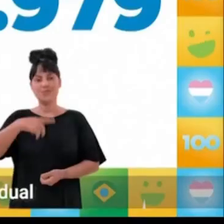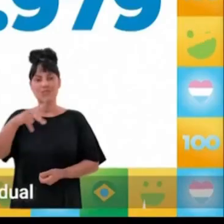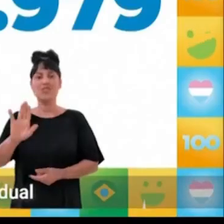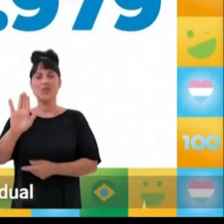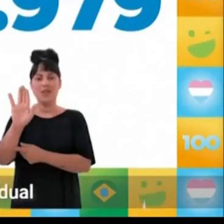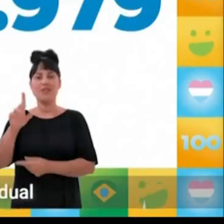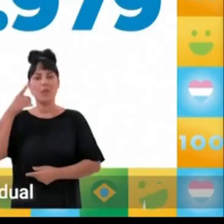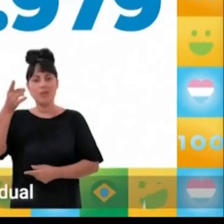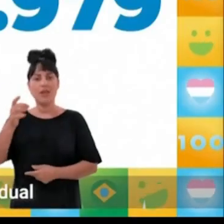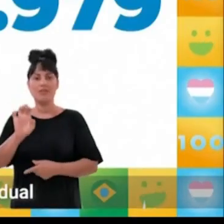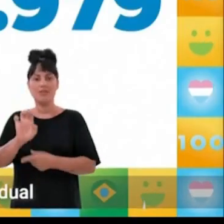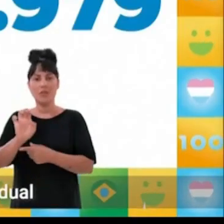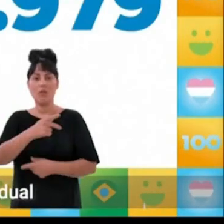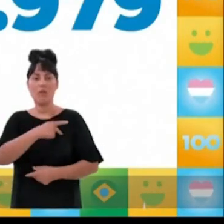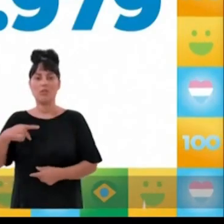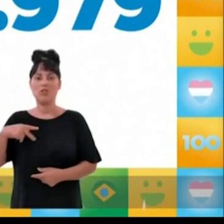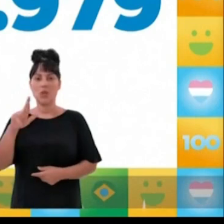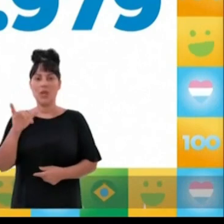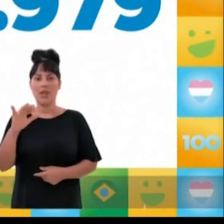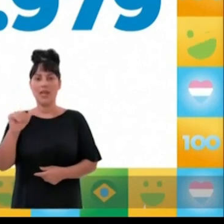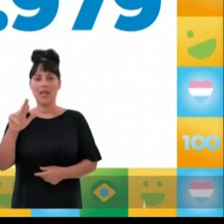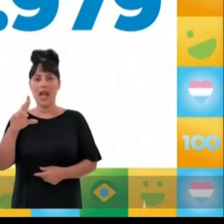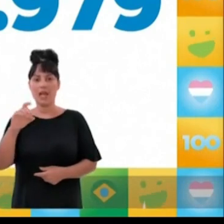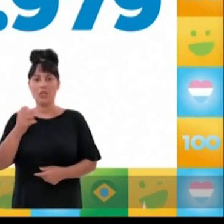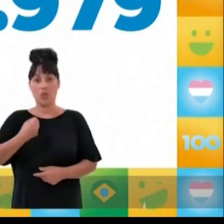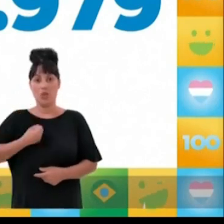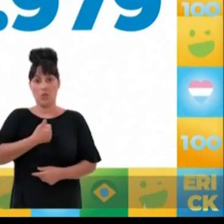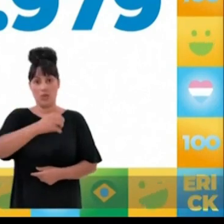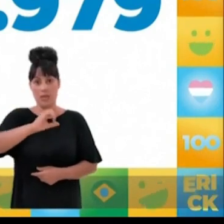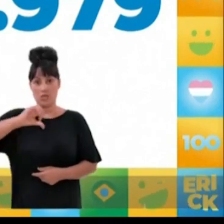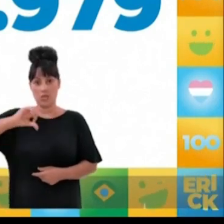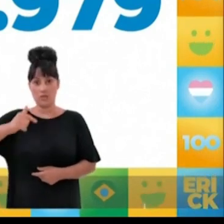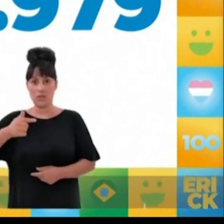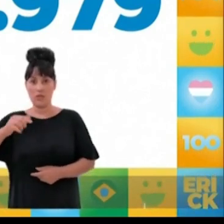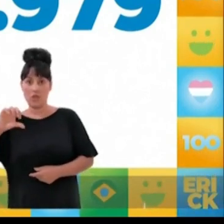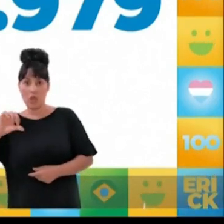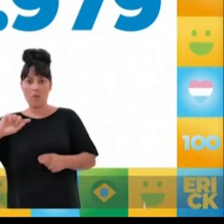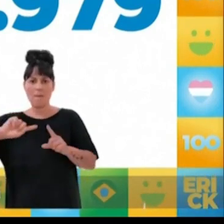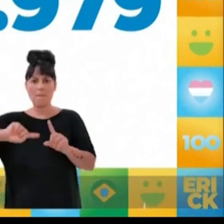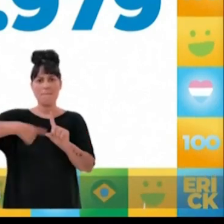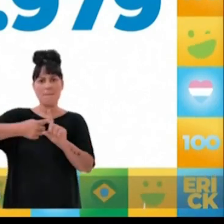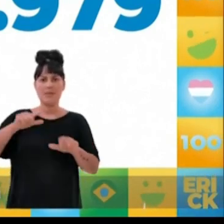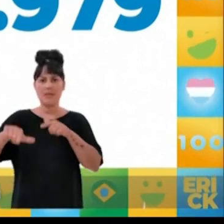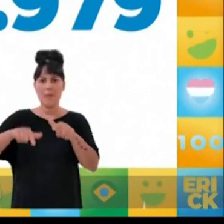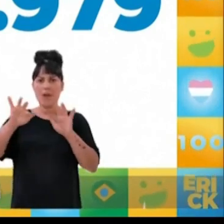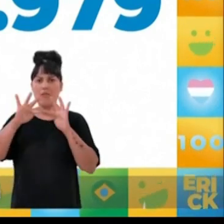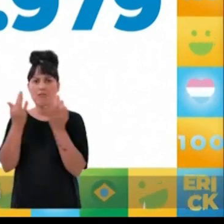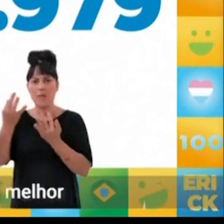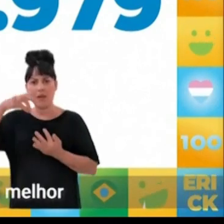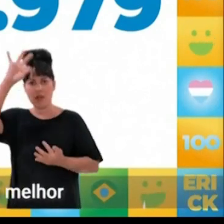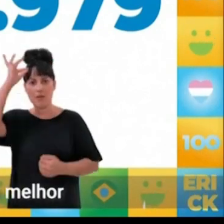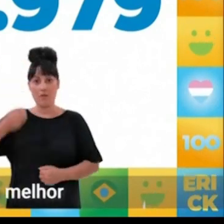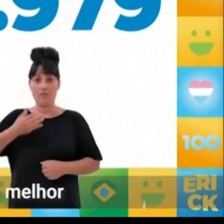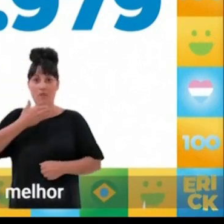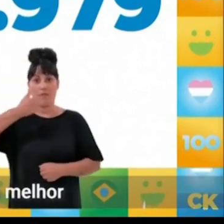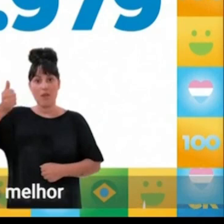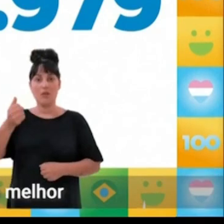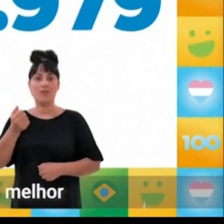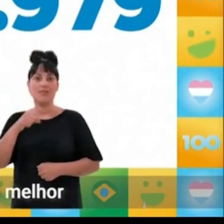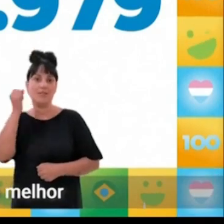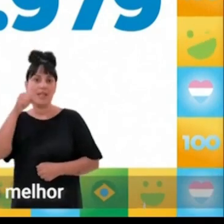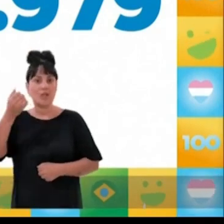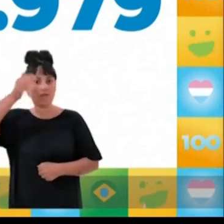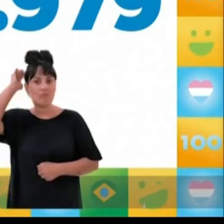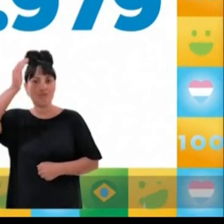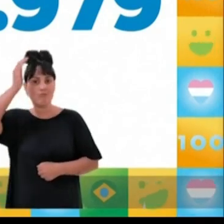Sou o seu candidato a deputado estadual, pastor Ricardo Carriço, 10979. Geração de emprego e renda para as famílias capixaba